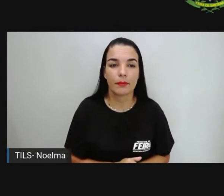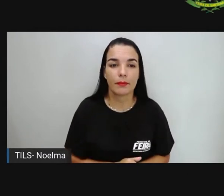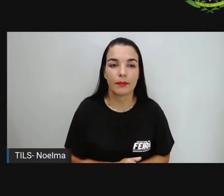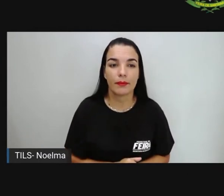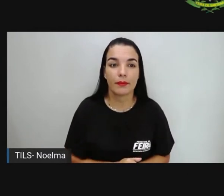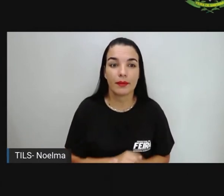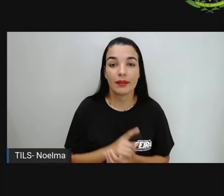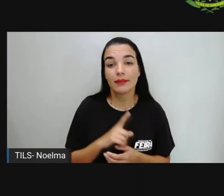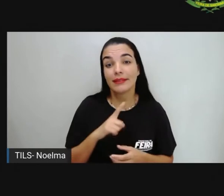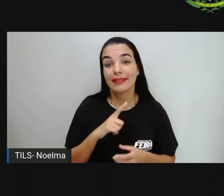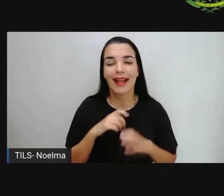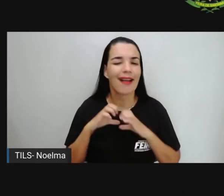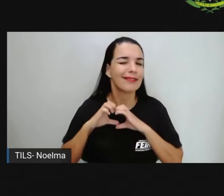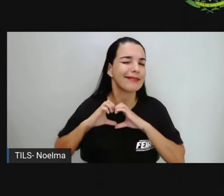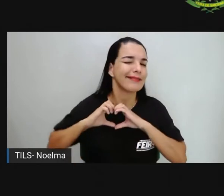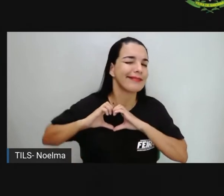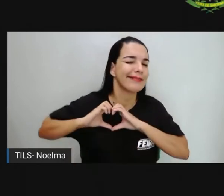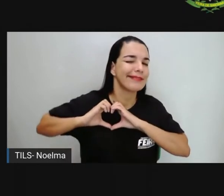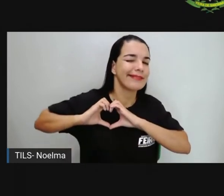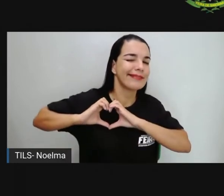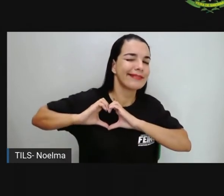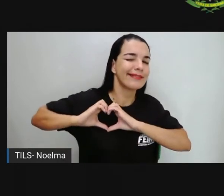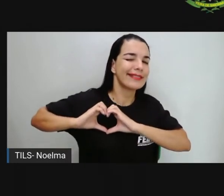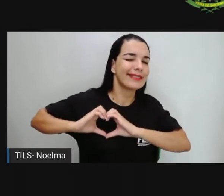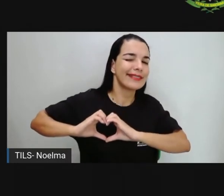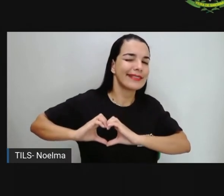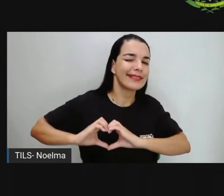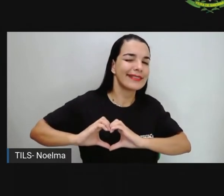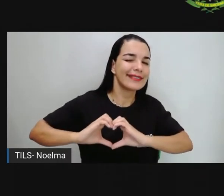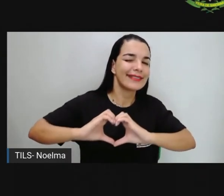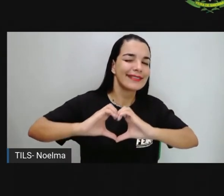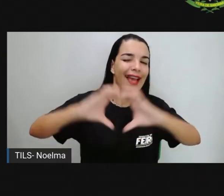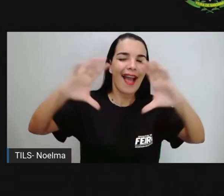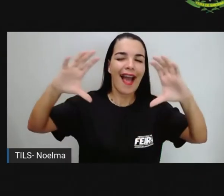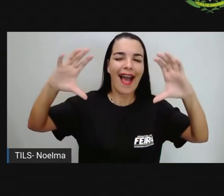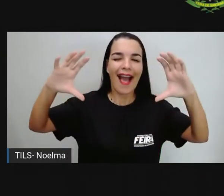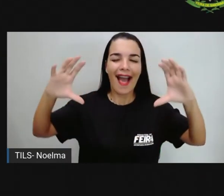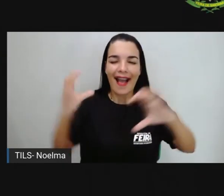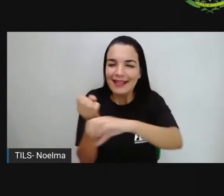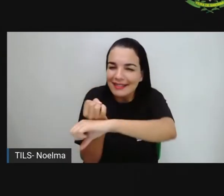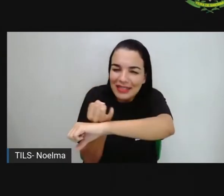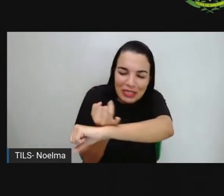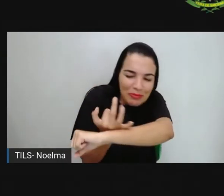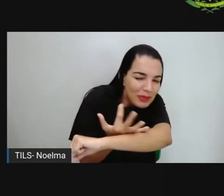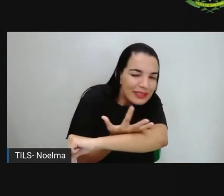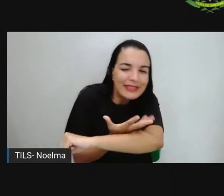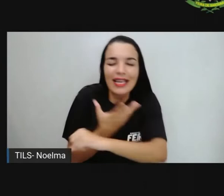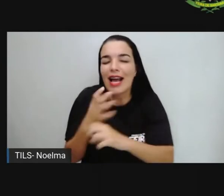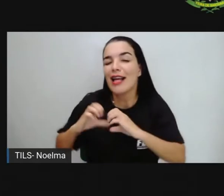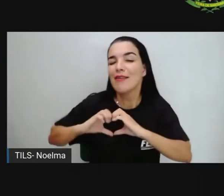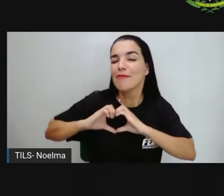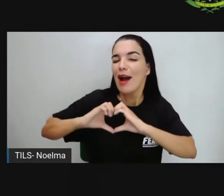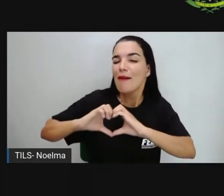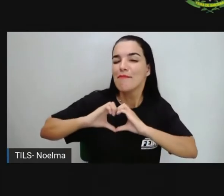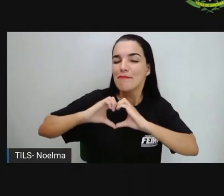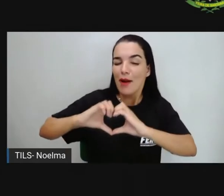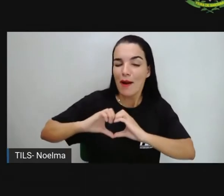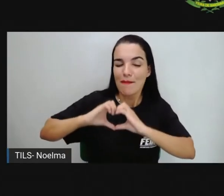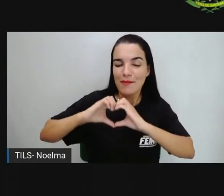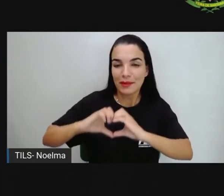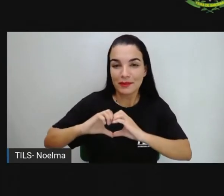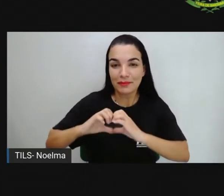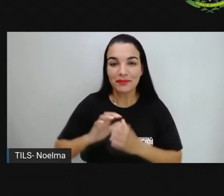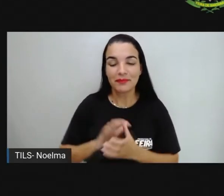Ou vocês amam, né? Se sentem ali? Ai, muita emoção ali, vocês... É fora do